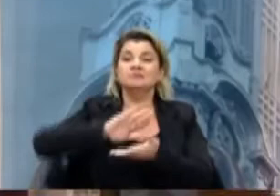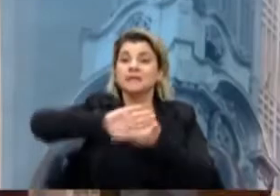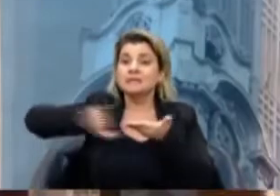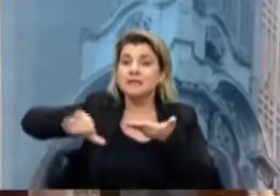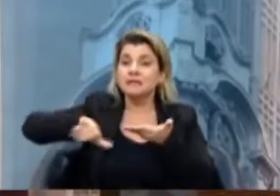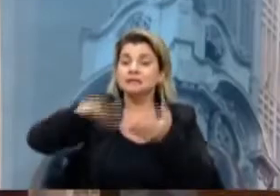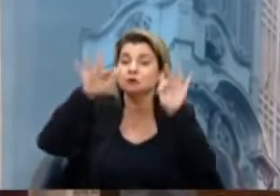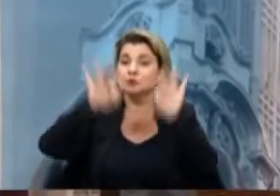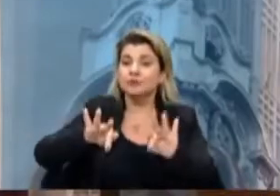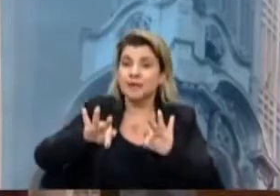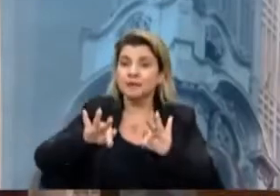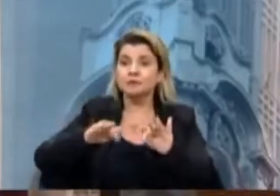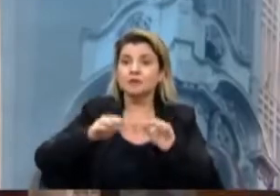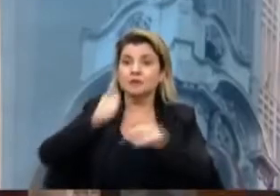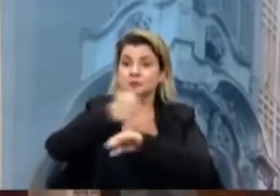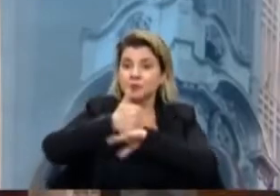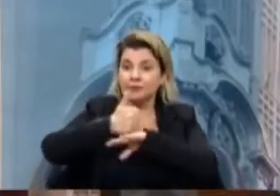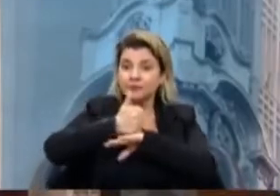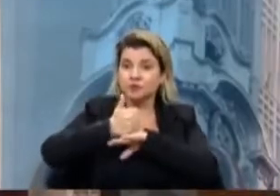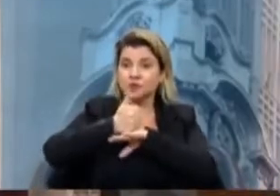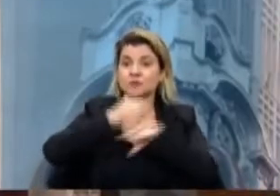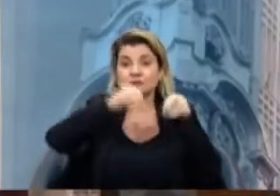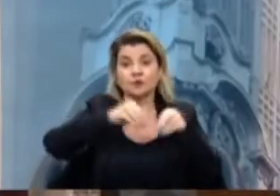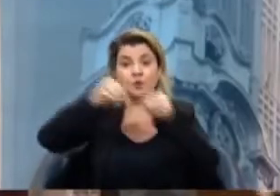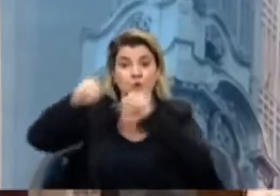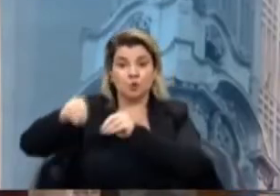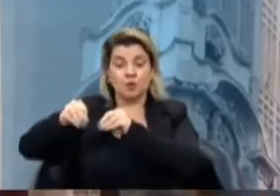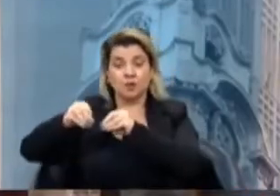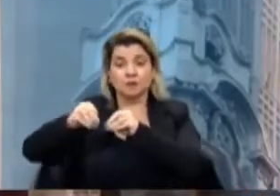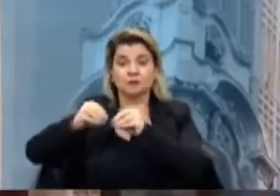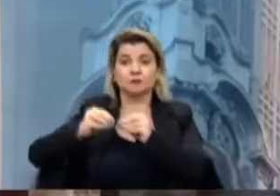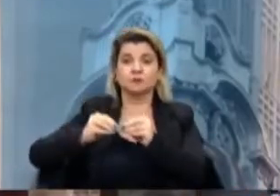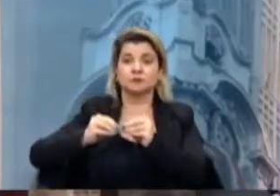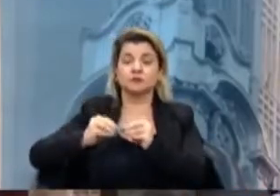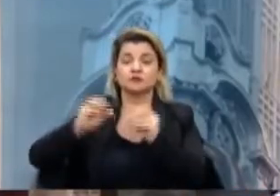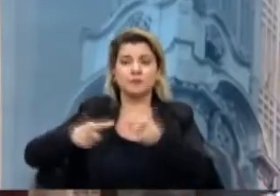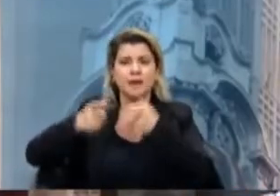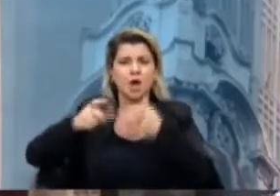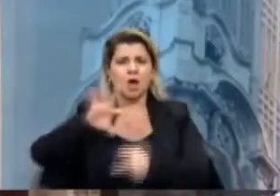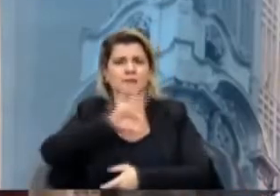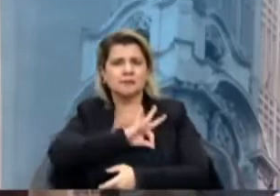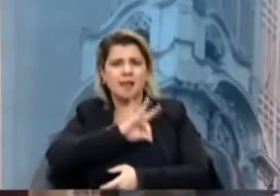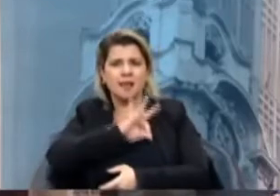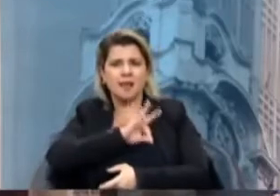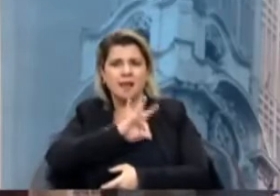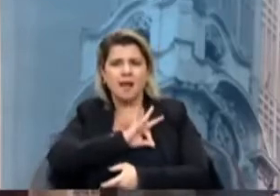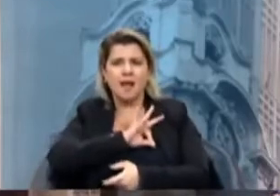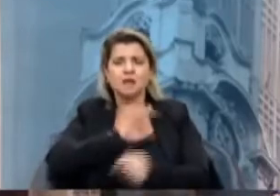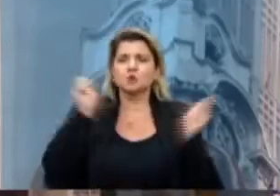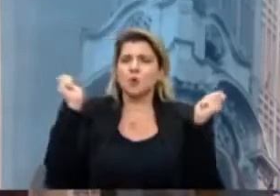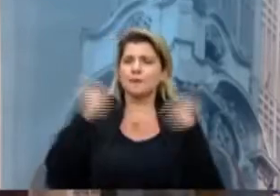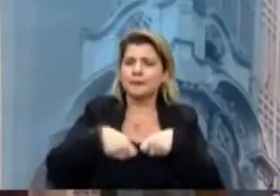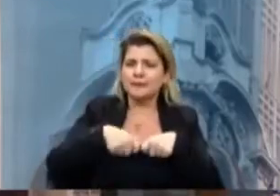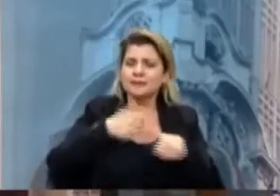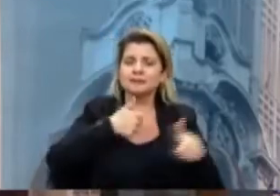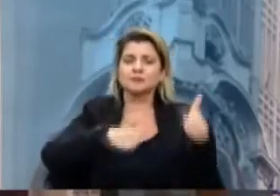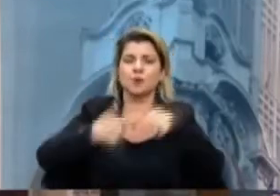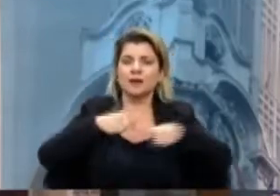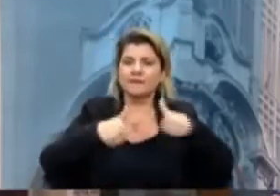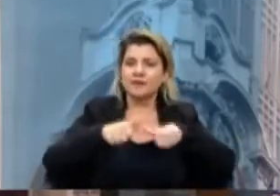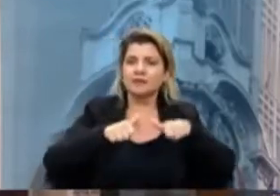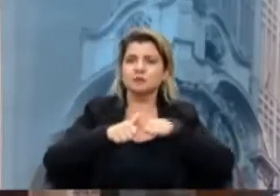Esses trabalhadores foram realocados em posições de maior produtividade, de maiores salários, de maiores competências e qualificações.